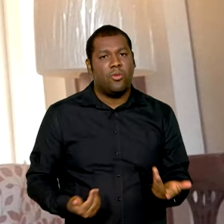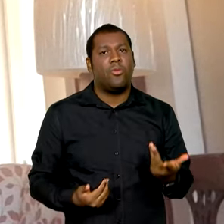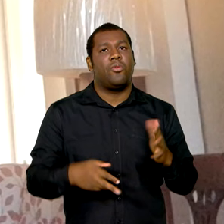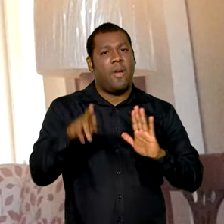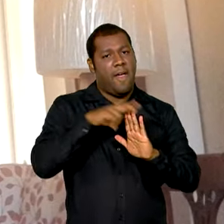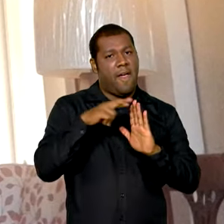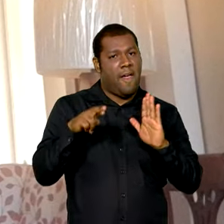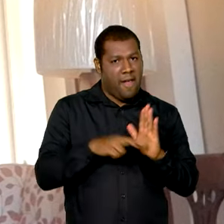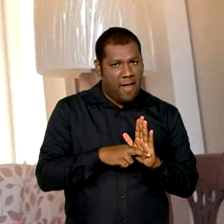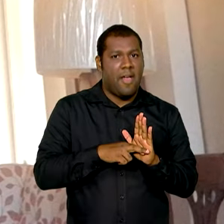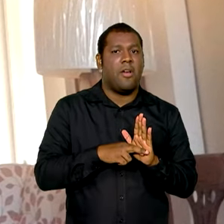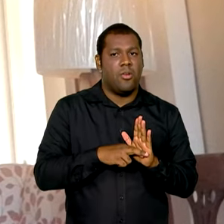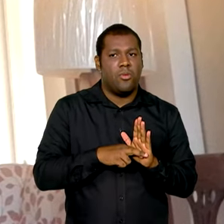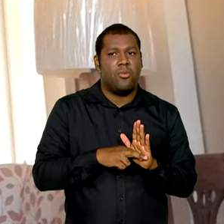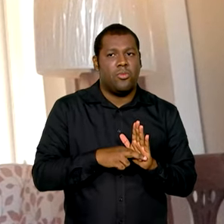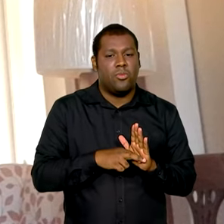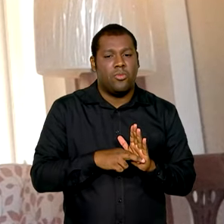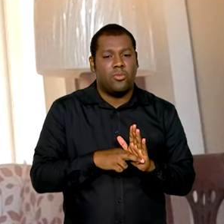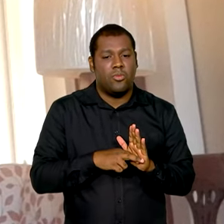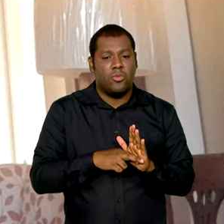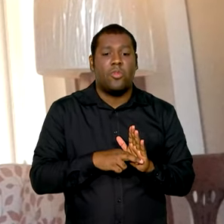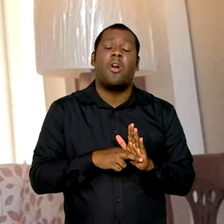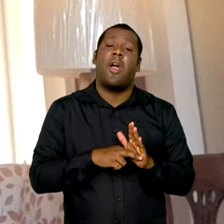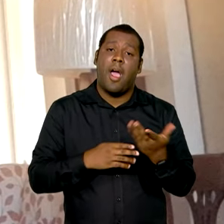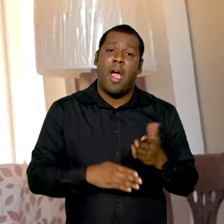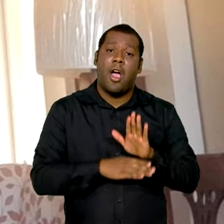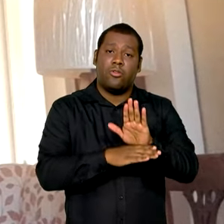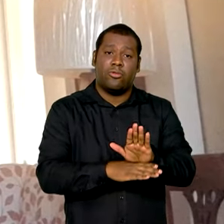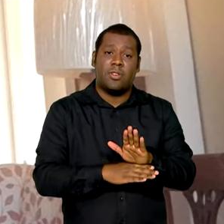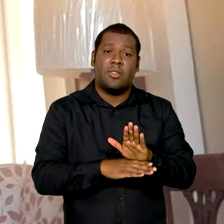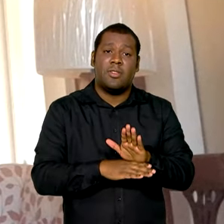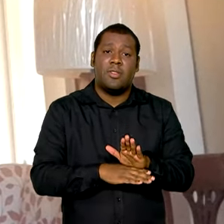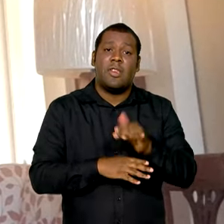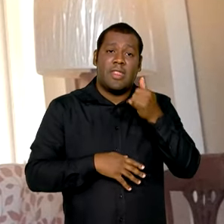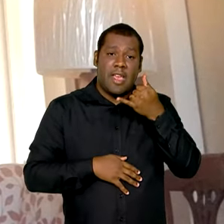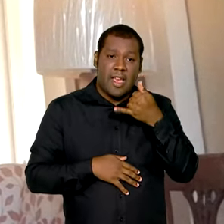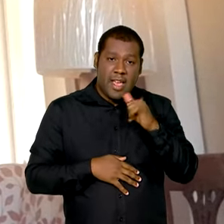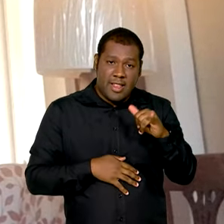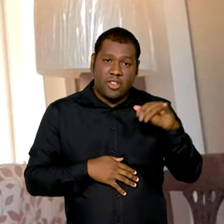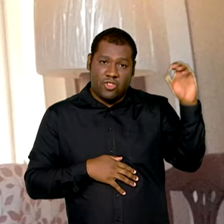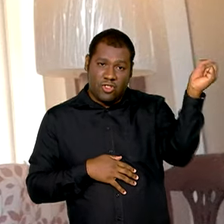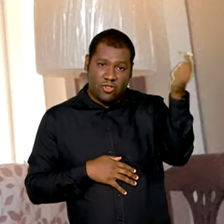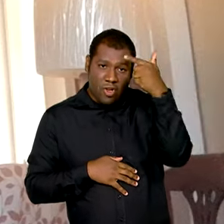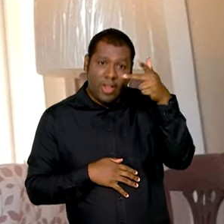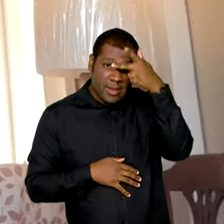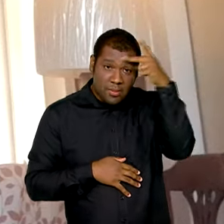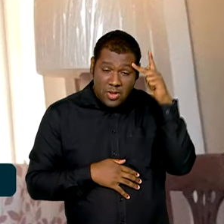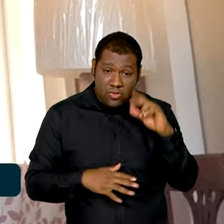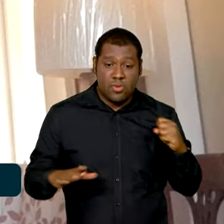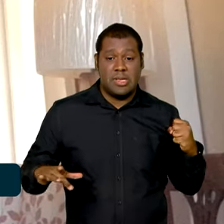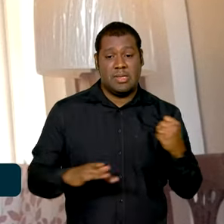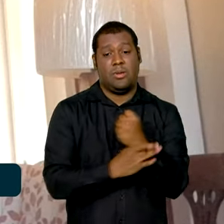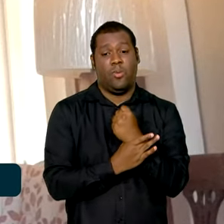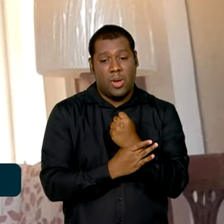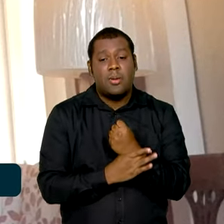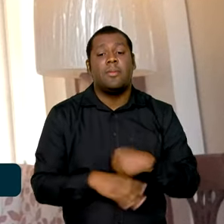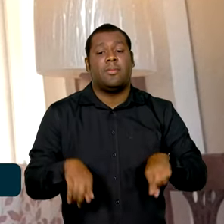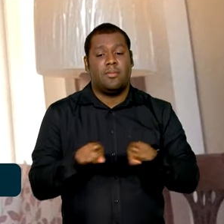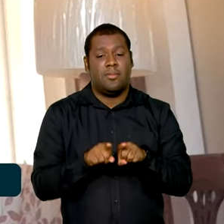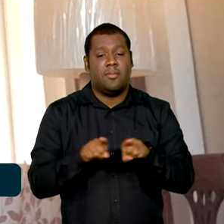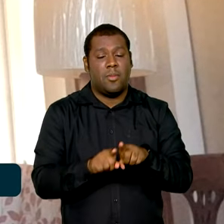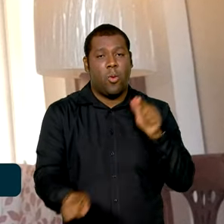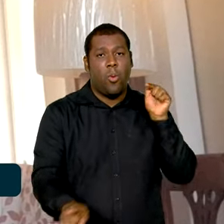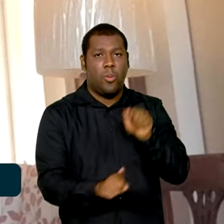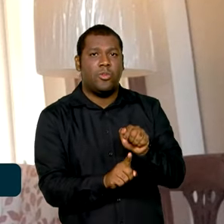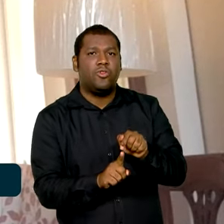no mercado brasileiro, a fim de garantir a segurança do usuário, das edificações e também visando